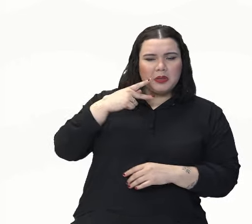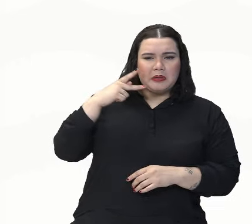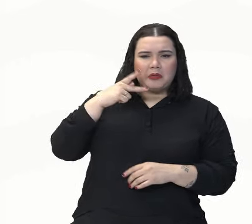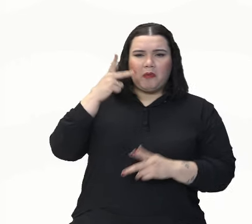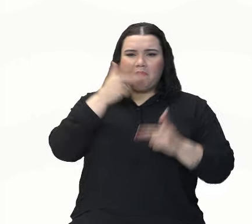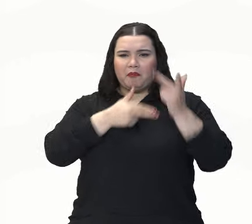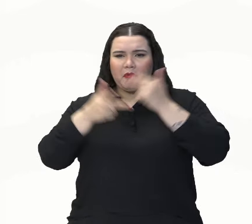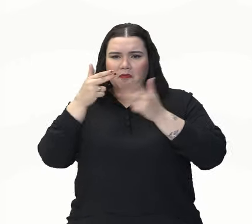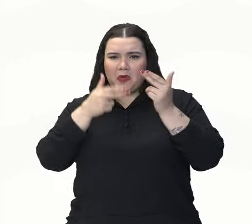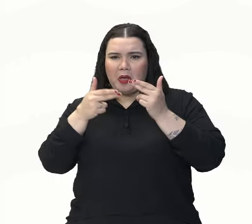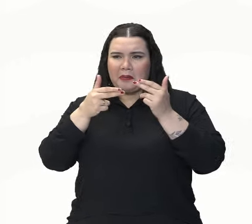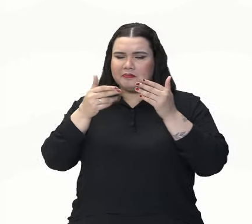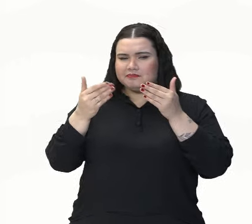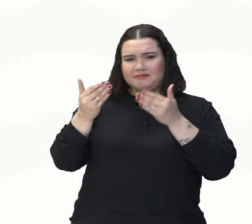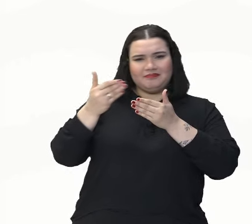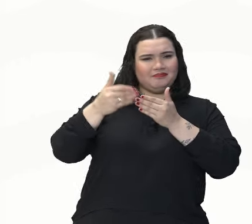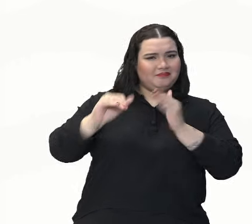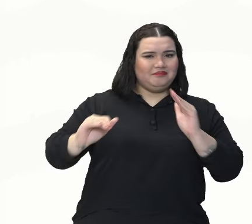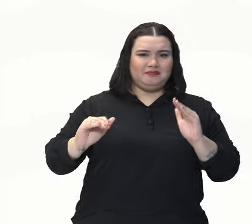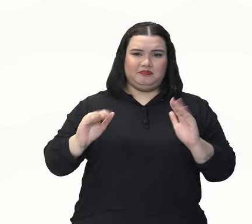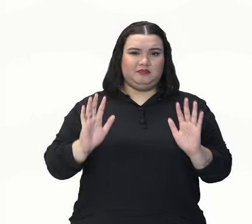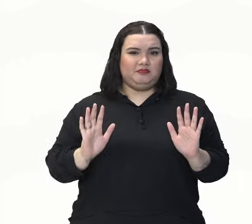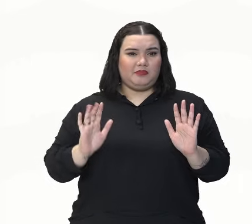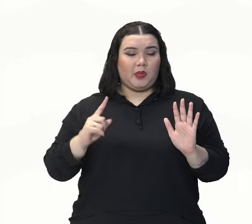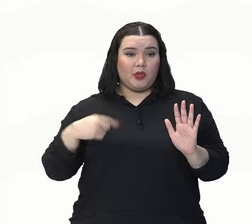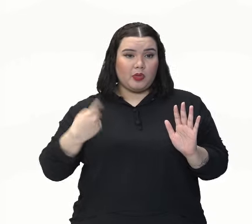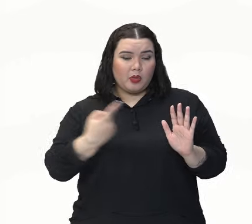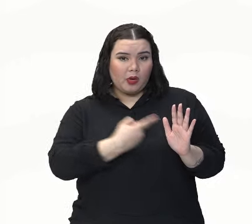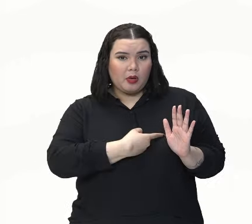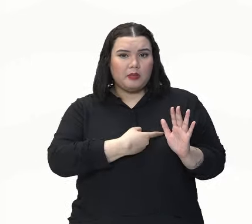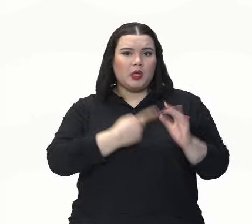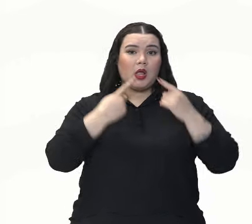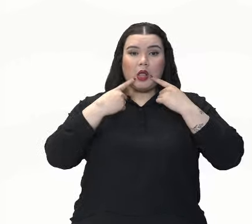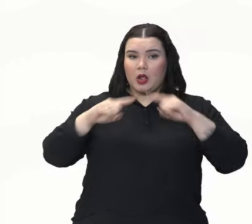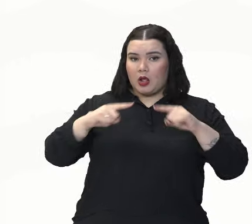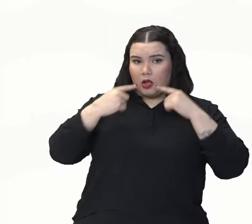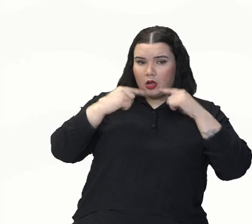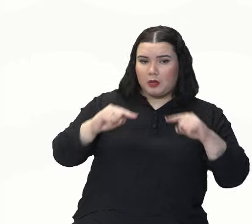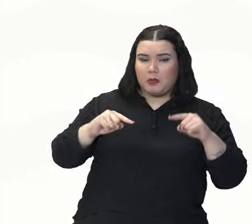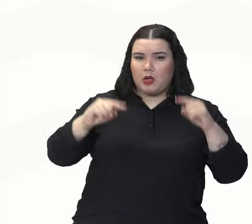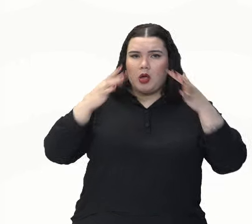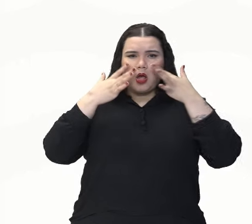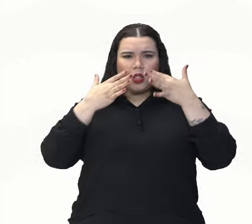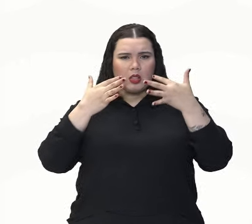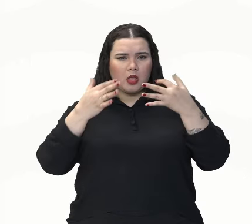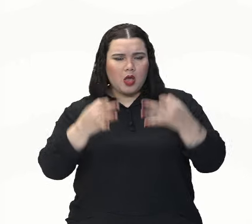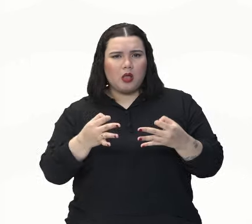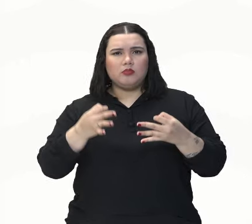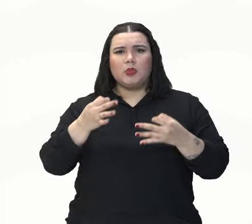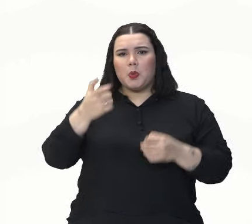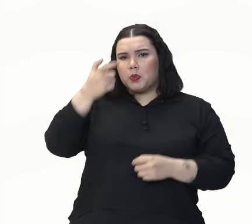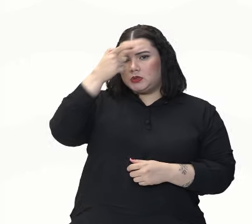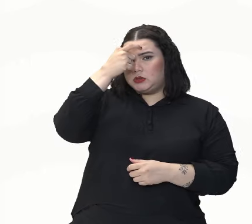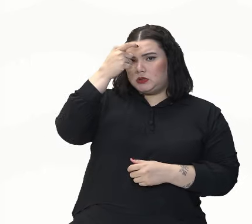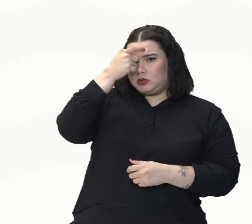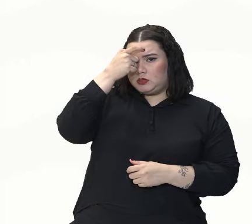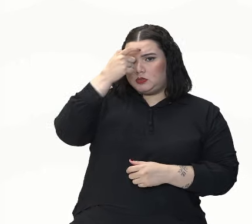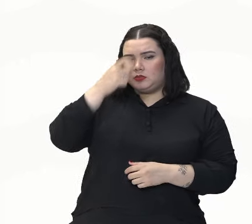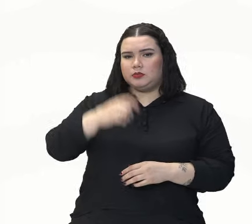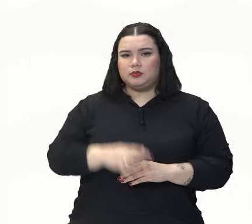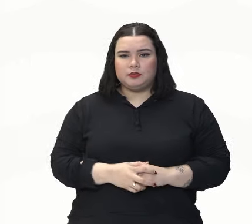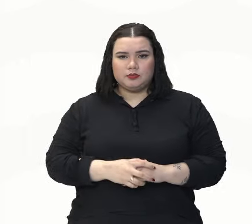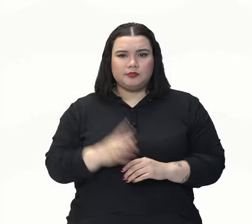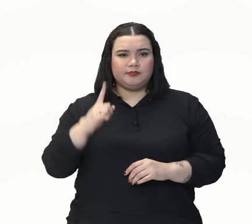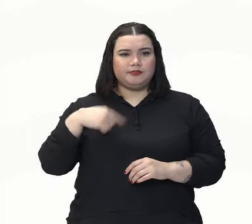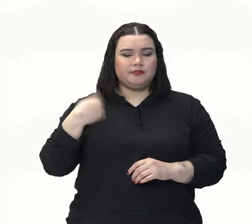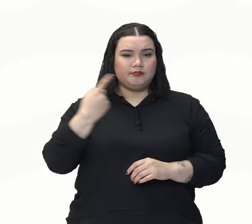políticos não têm nada a ver com a gente. Somos todos críticos, atentos, lúcidos. E estamos